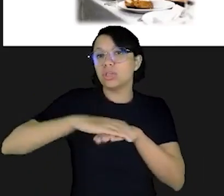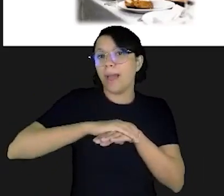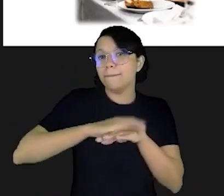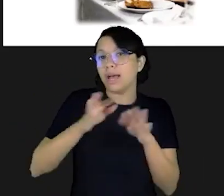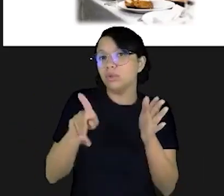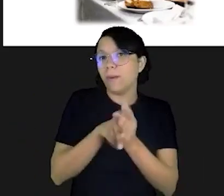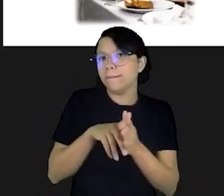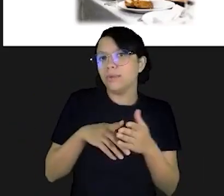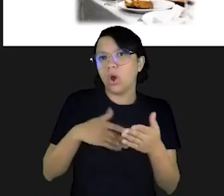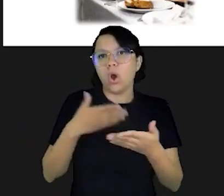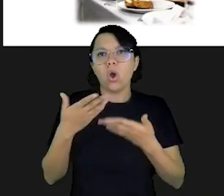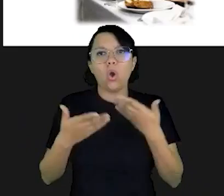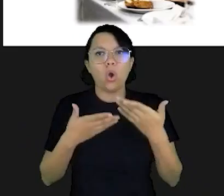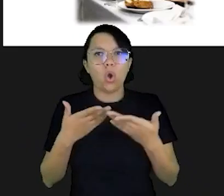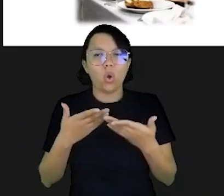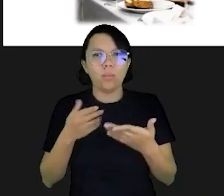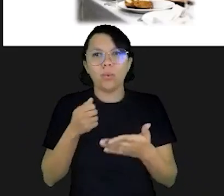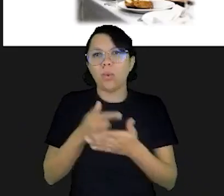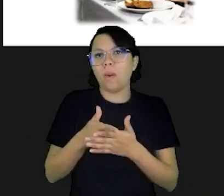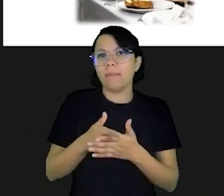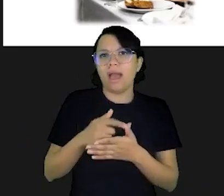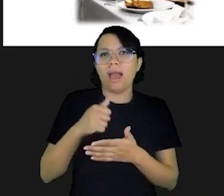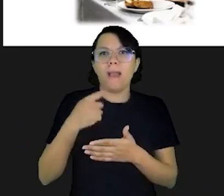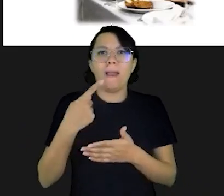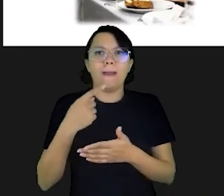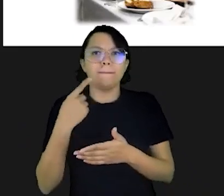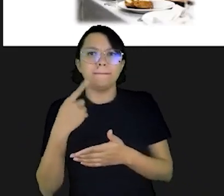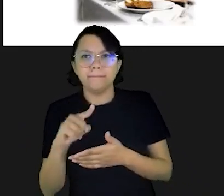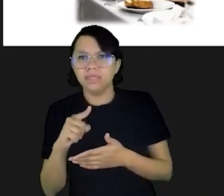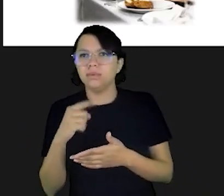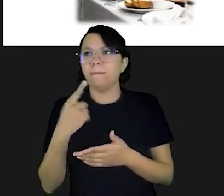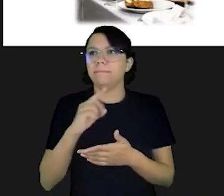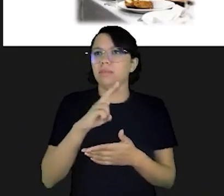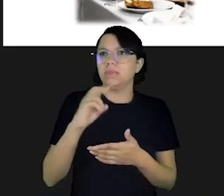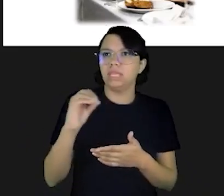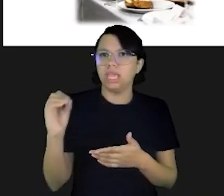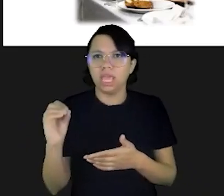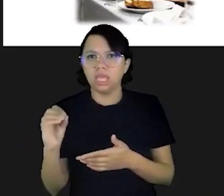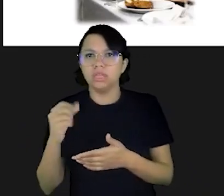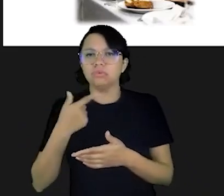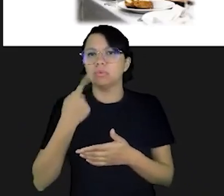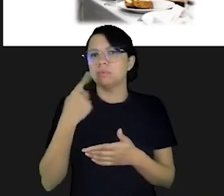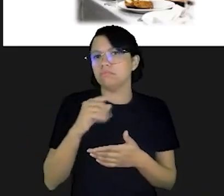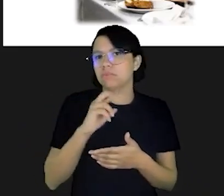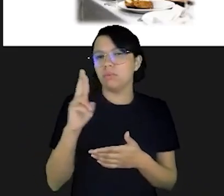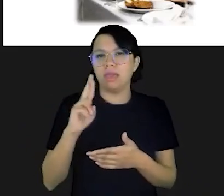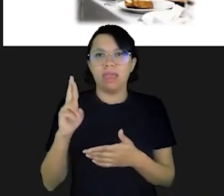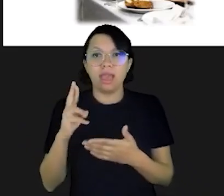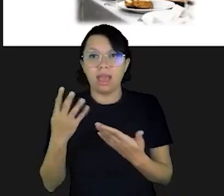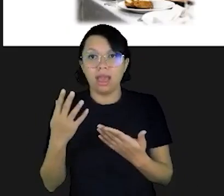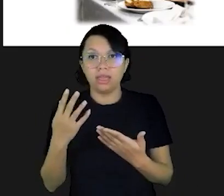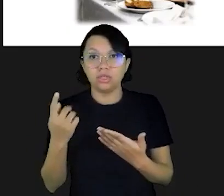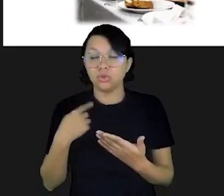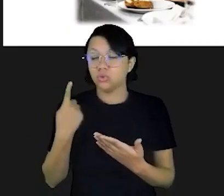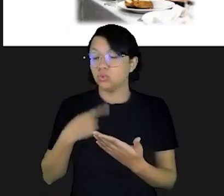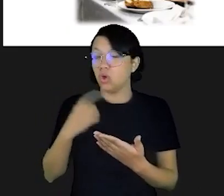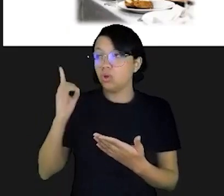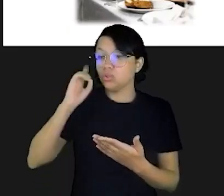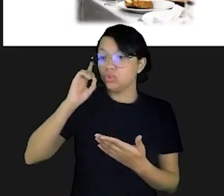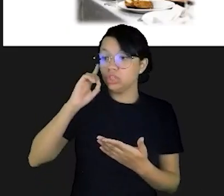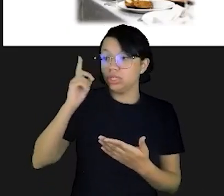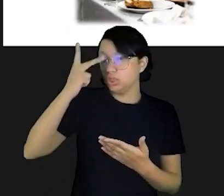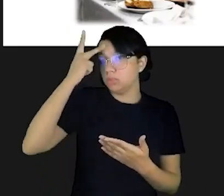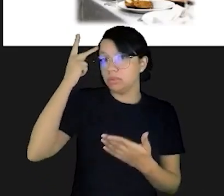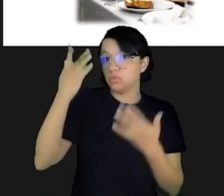ou um par de tênis que custe aí mil, mil e quinhentos, dois mil reais, algo que é impensável no nosso dia a dia